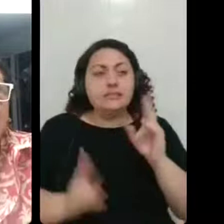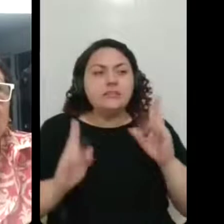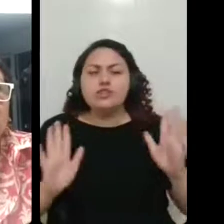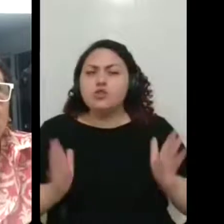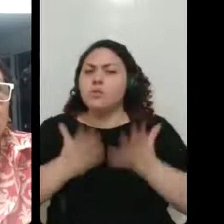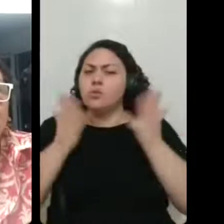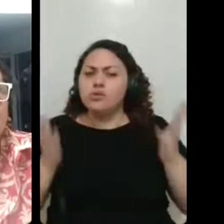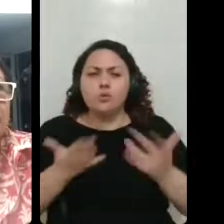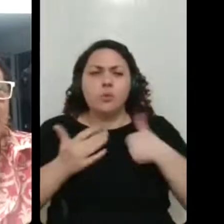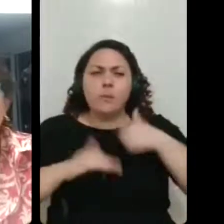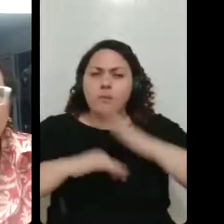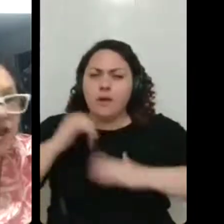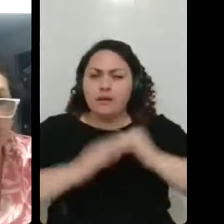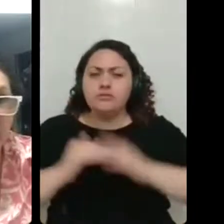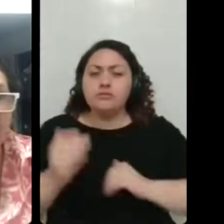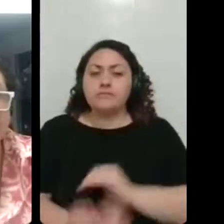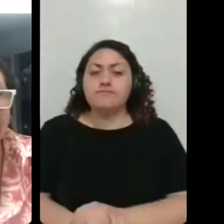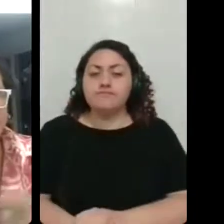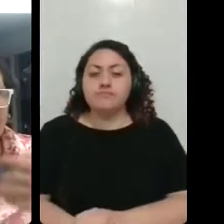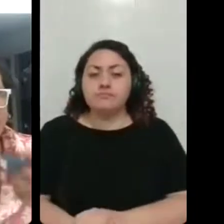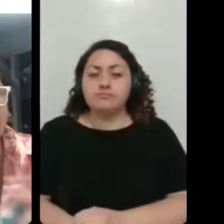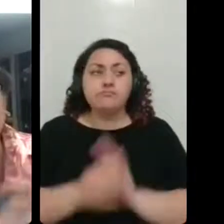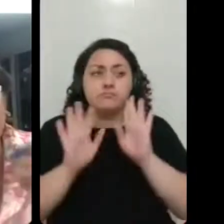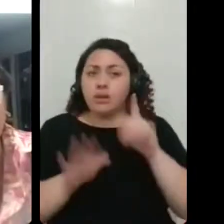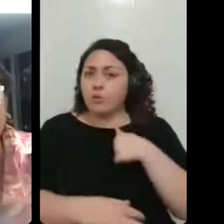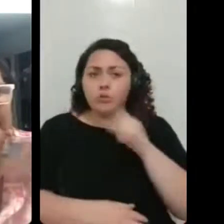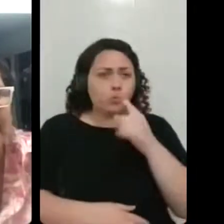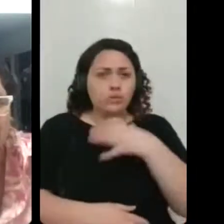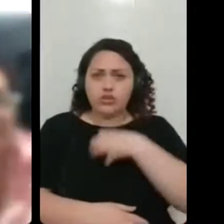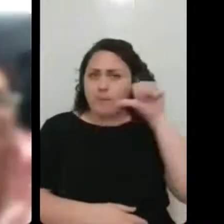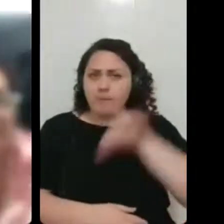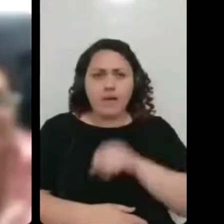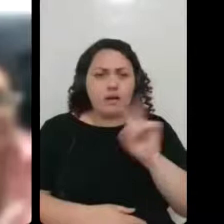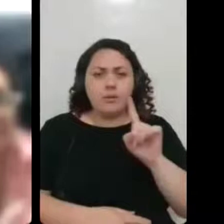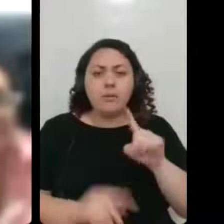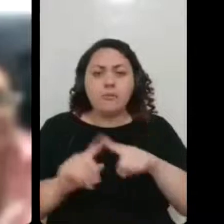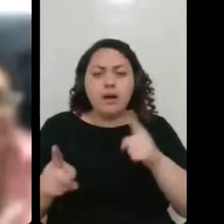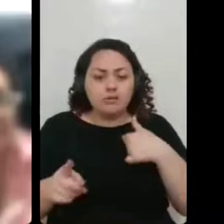ao mesmo tempo que eu não me sentia mal, mas eu me sentia um saco.